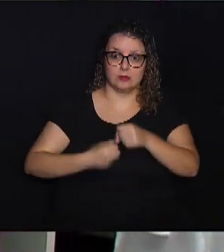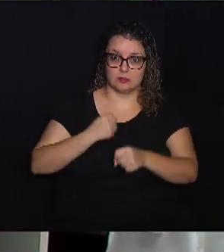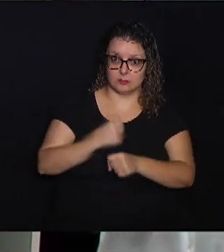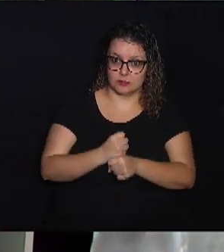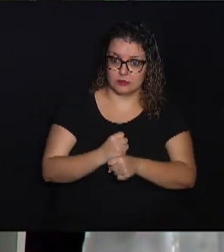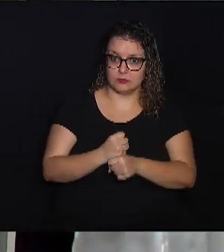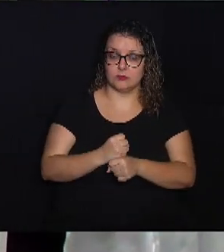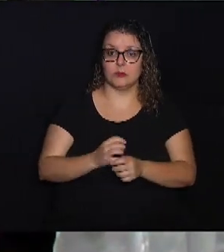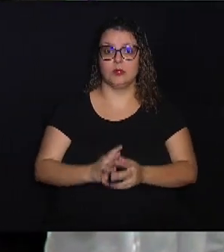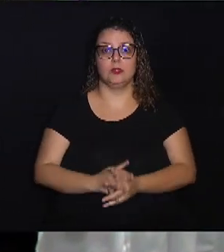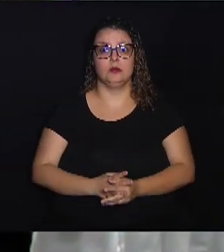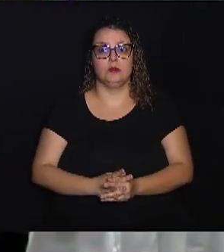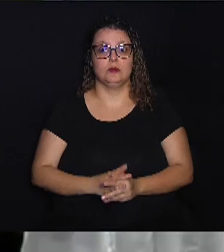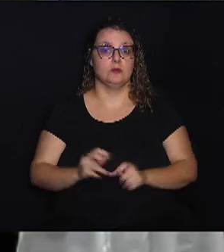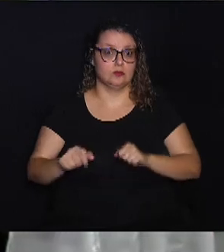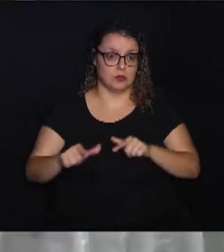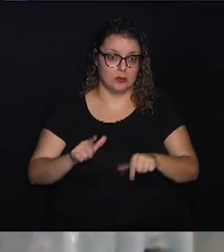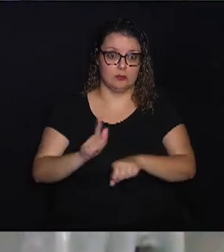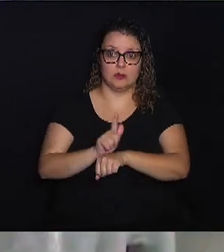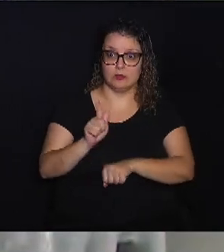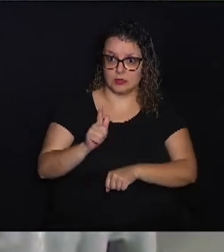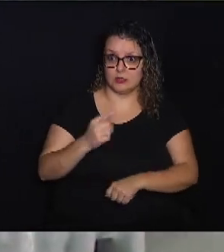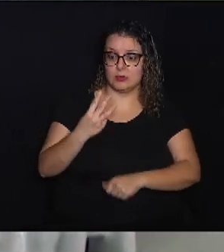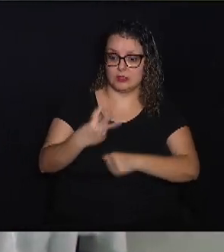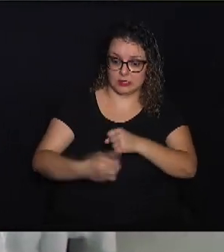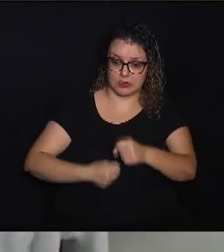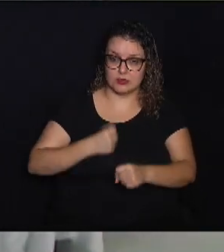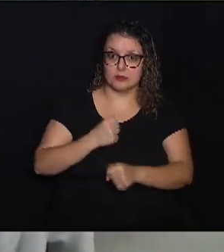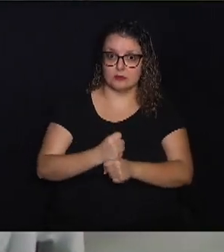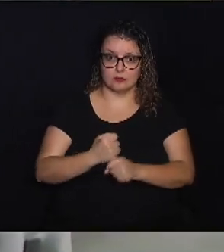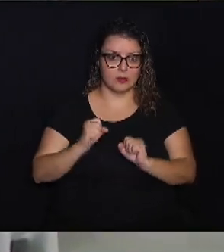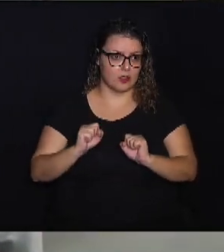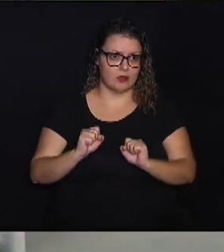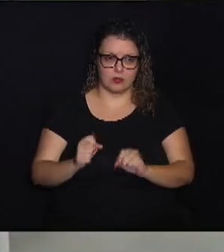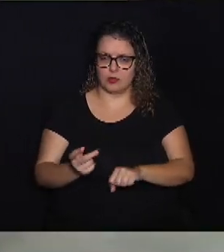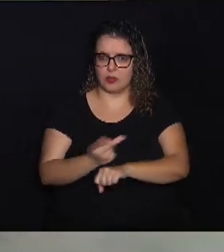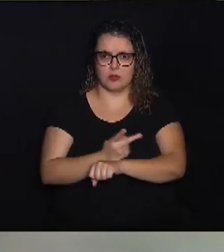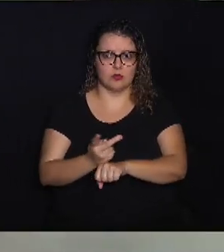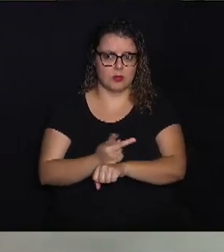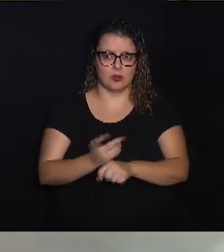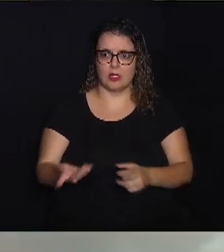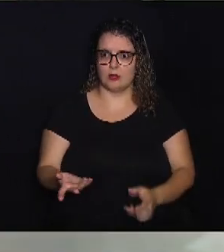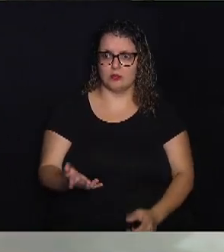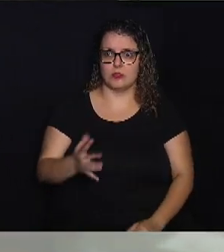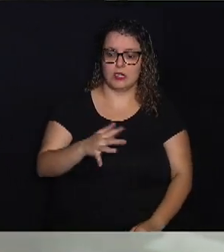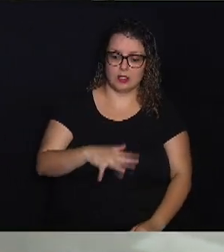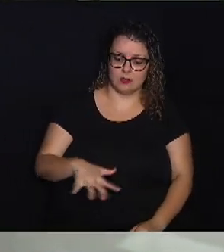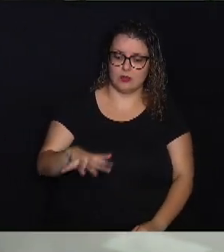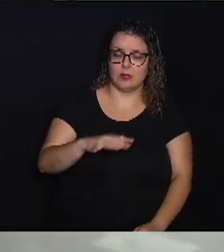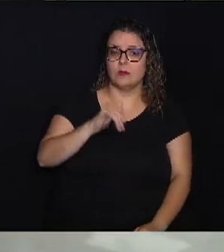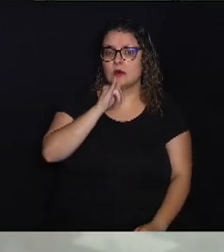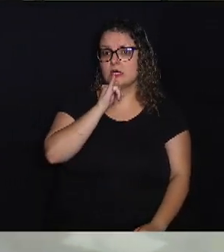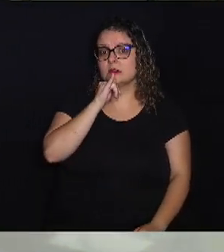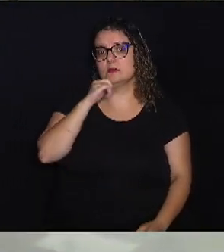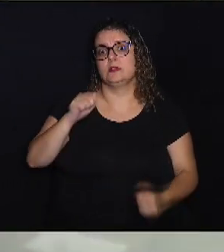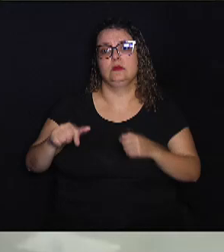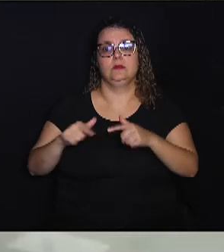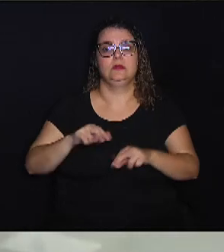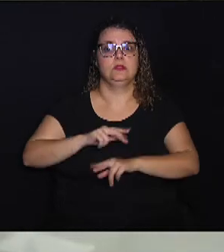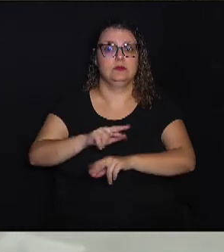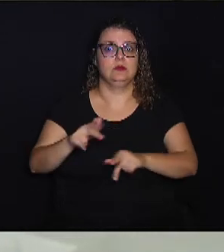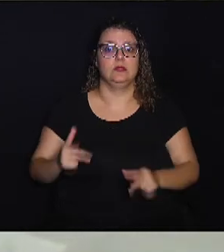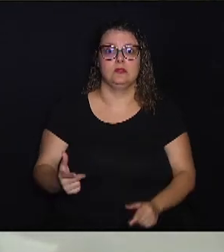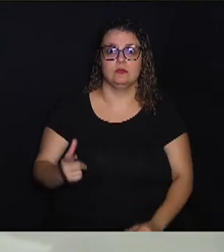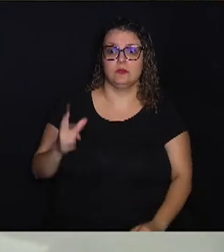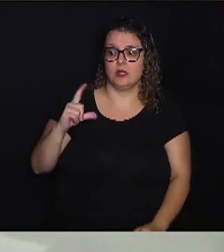um diploma superior em três anos, e ele pode procurar essa turma, por exemplo, que estamos formando, muitos deles estão